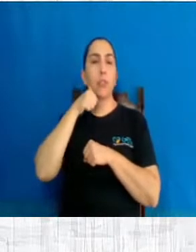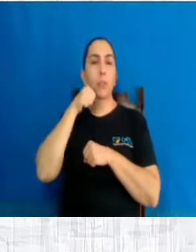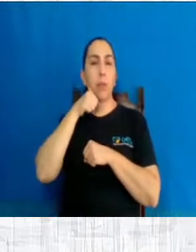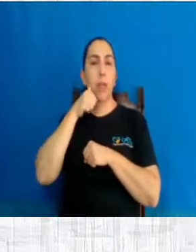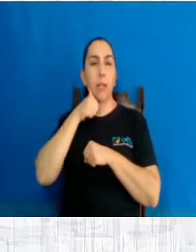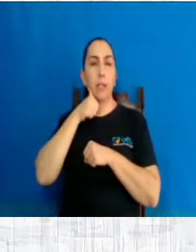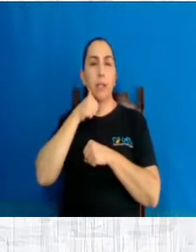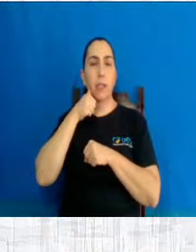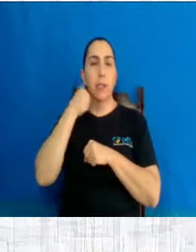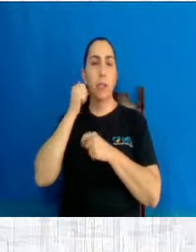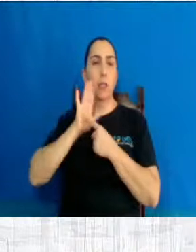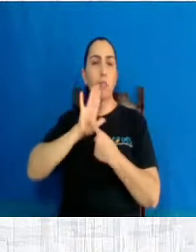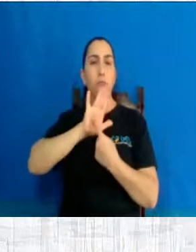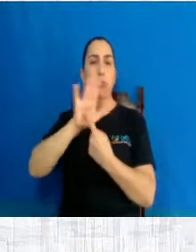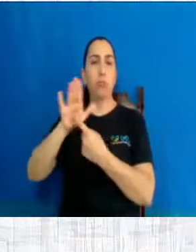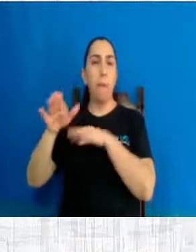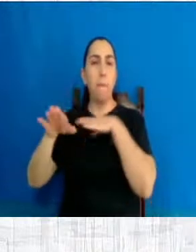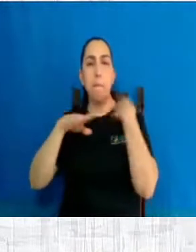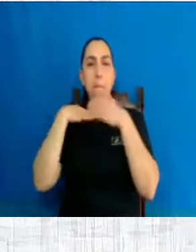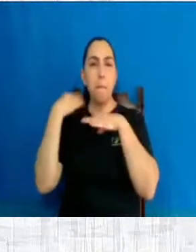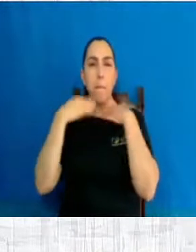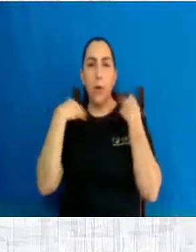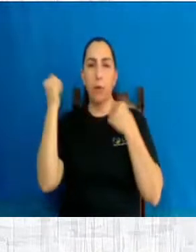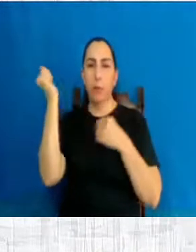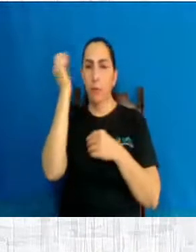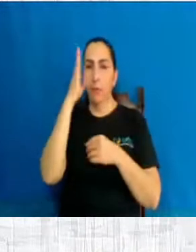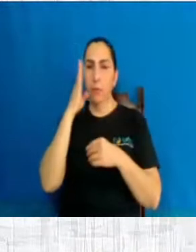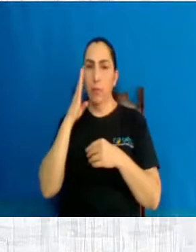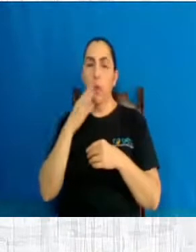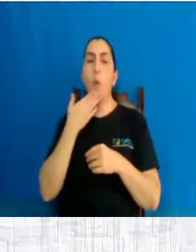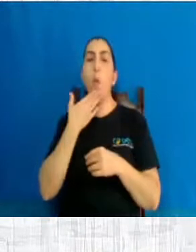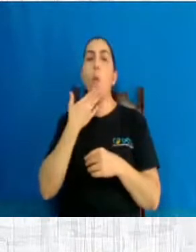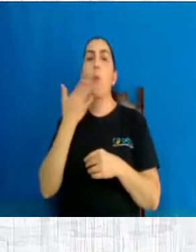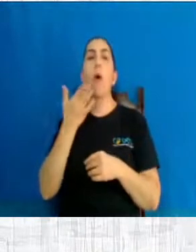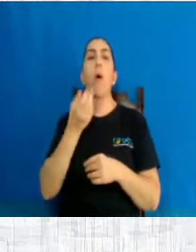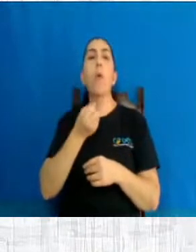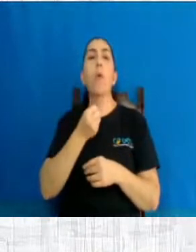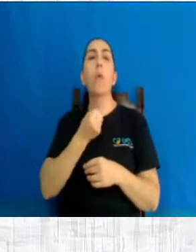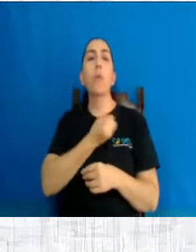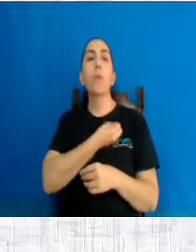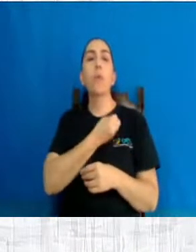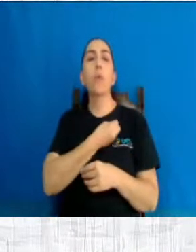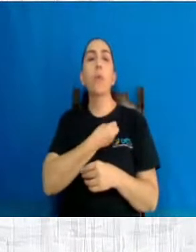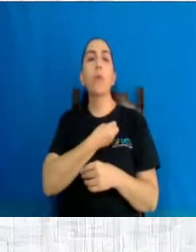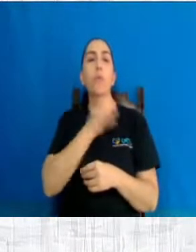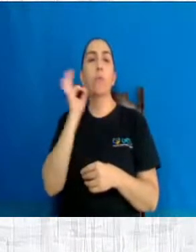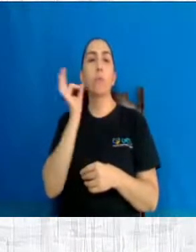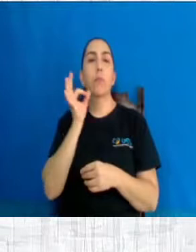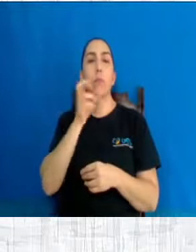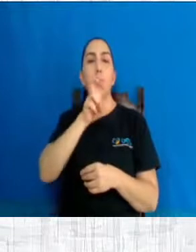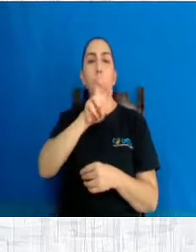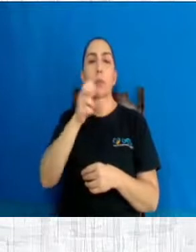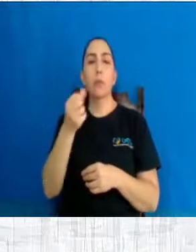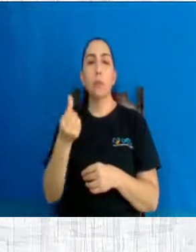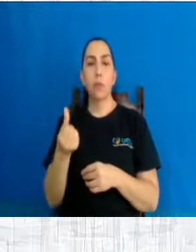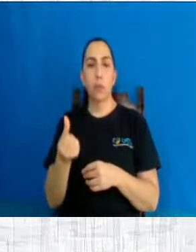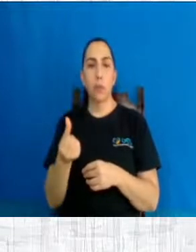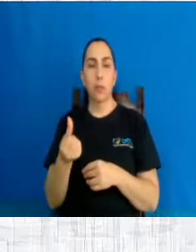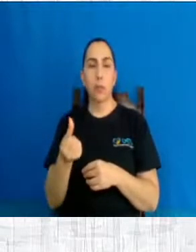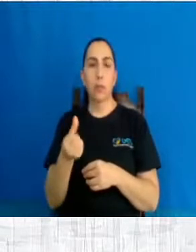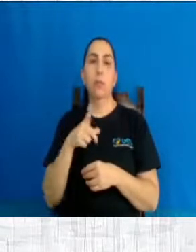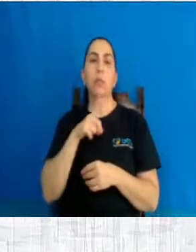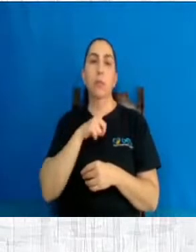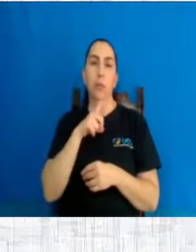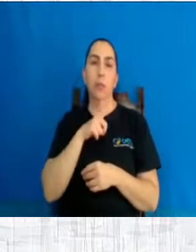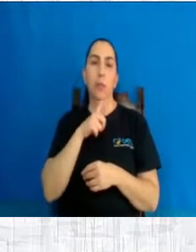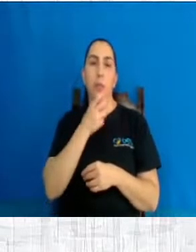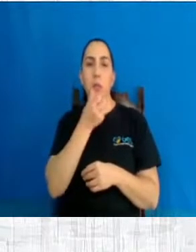Por ano? 2016? 56. Tudo bem que possa ter subnotificação, que